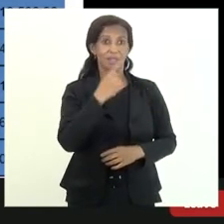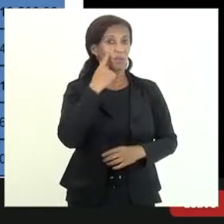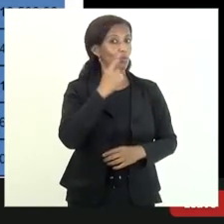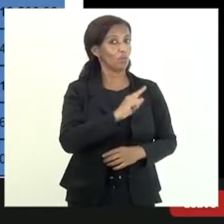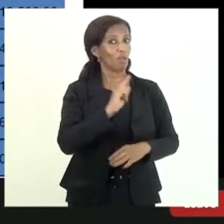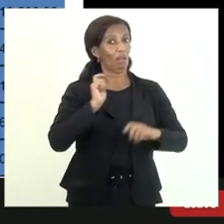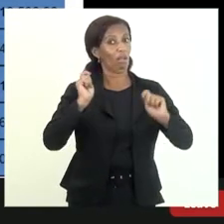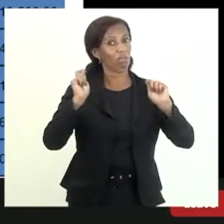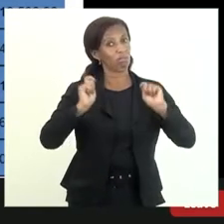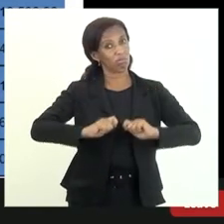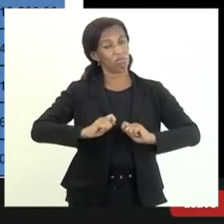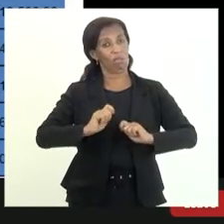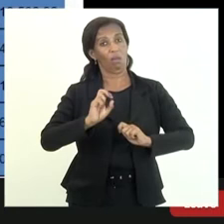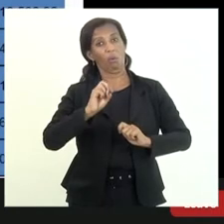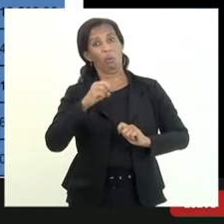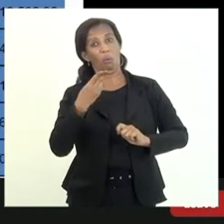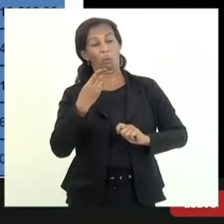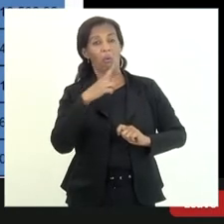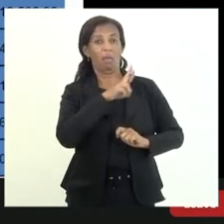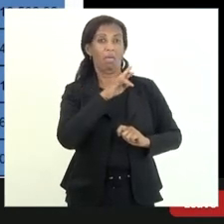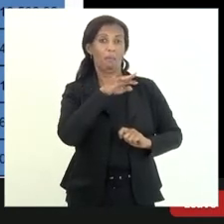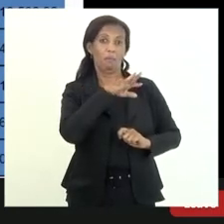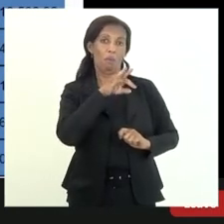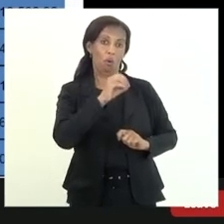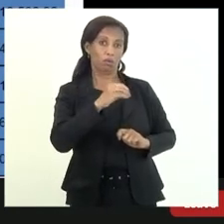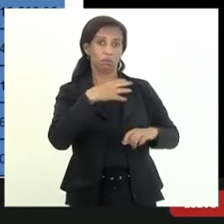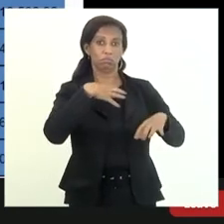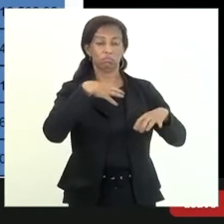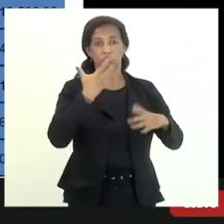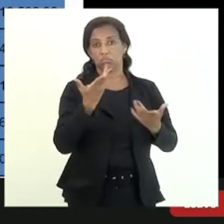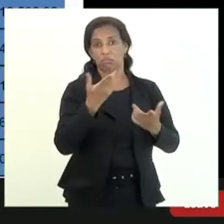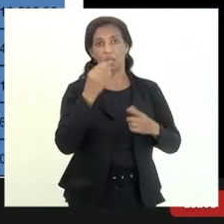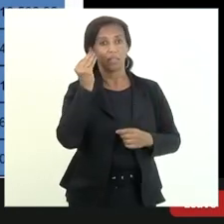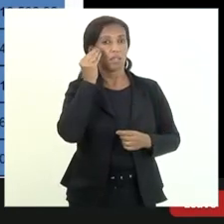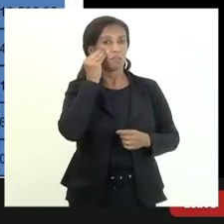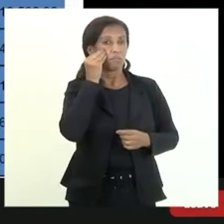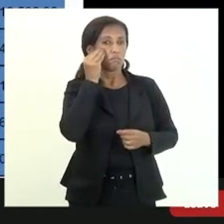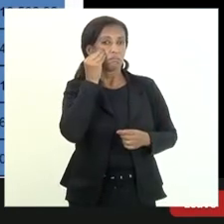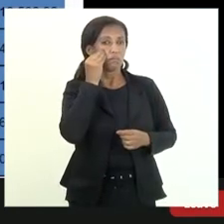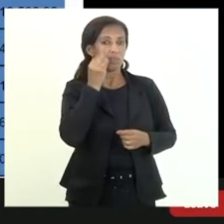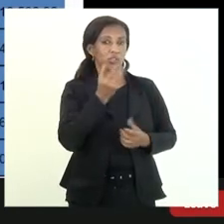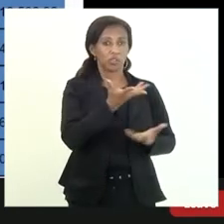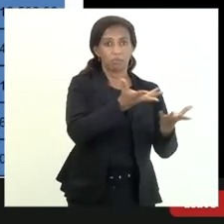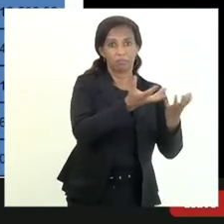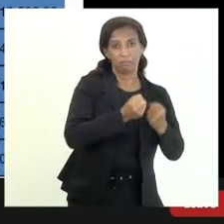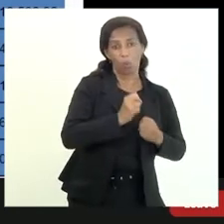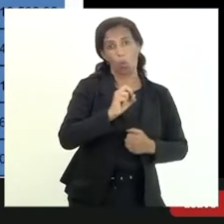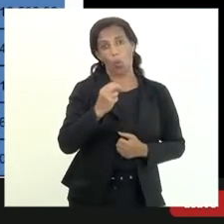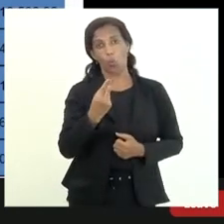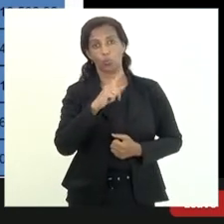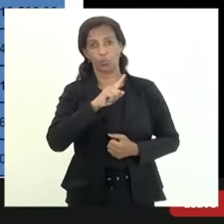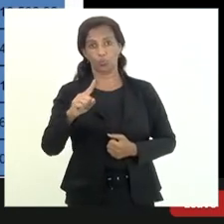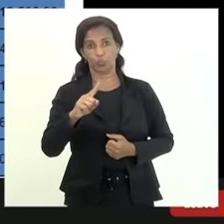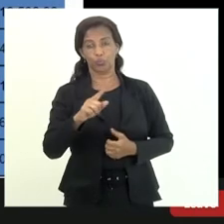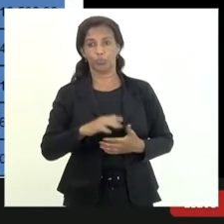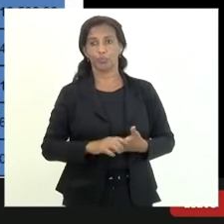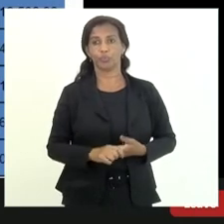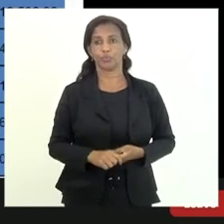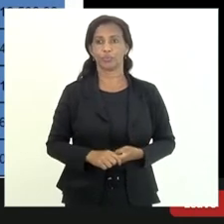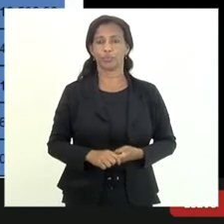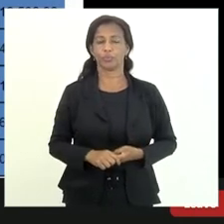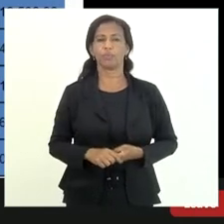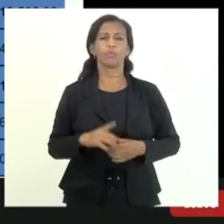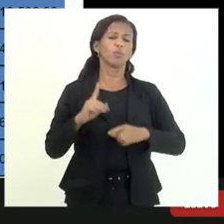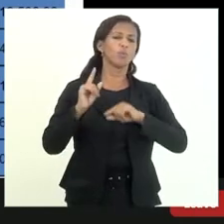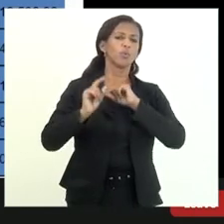possível ou remota essa expectativa de recebimento aí o que a gente